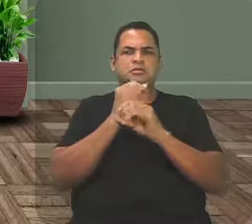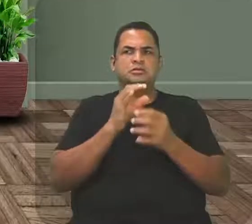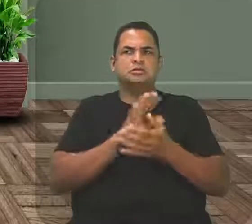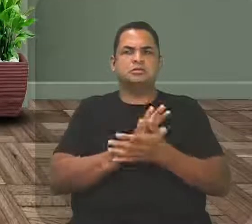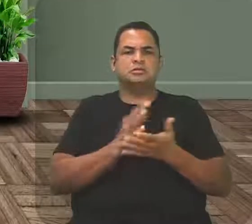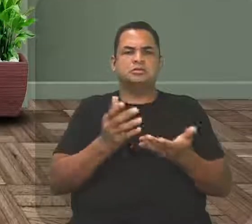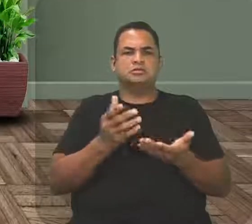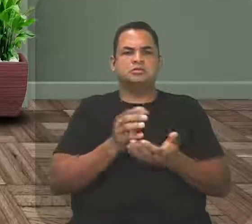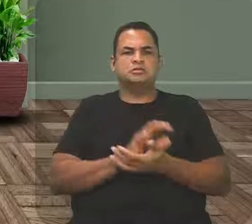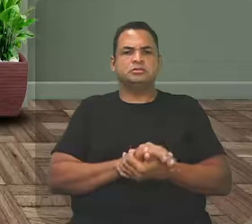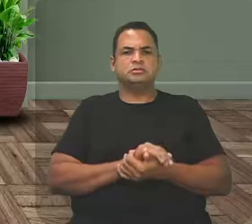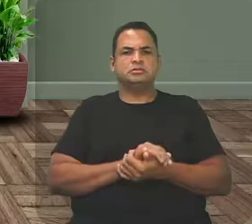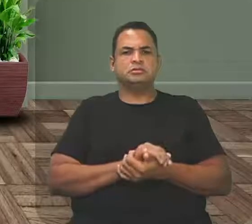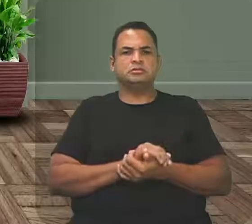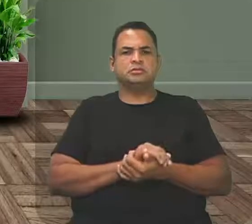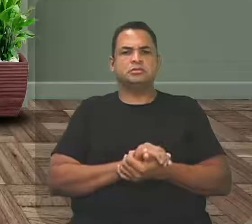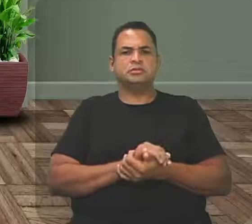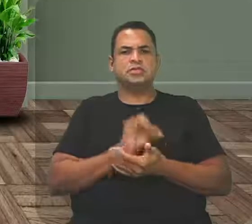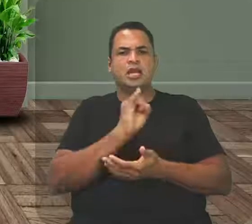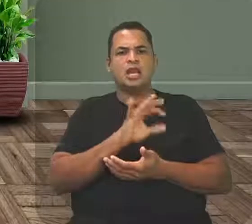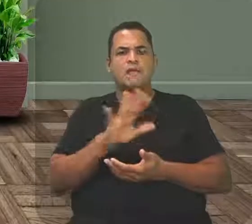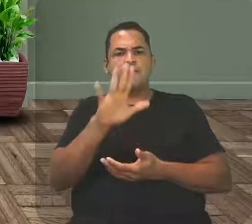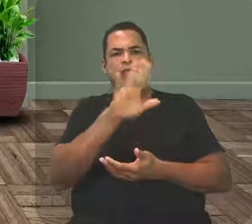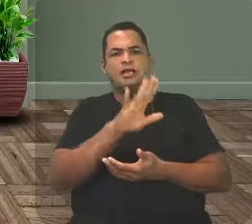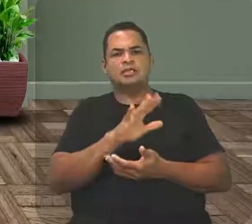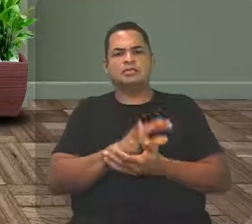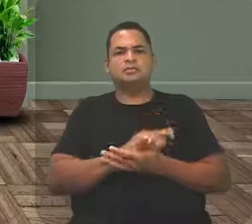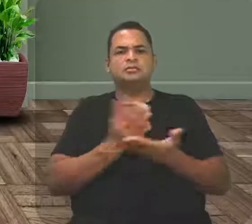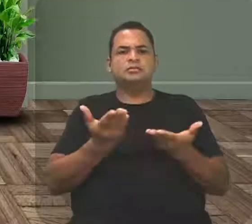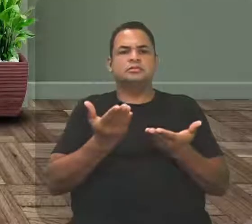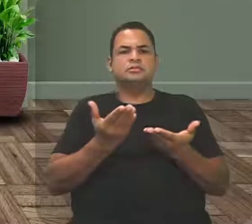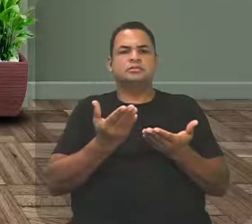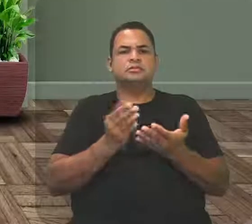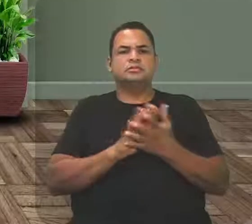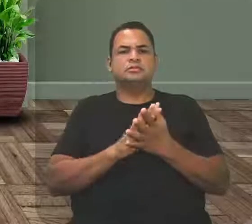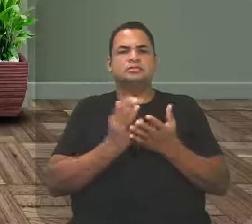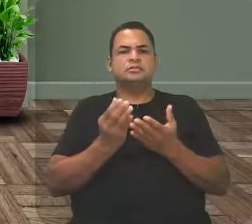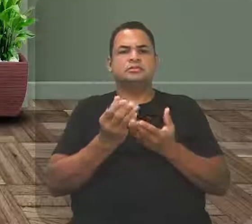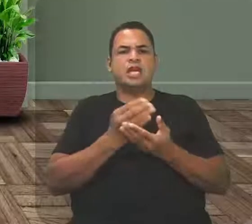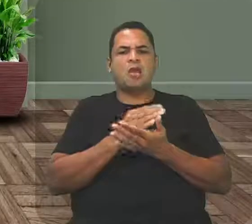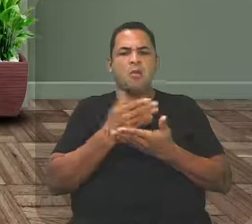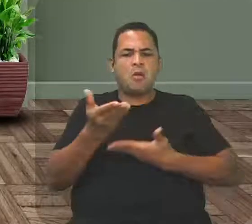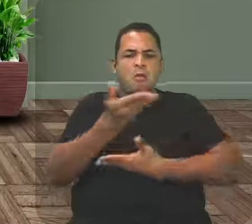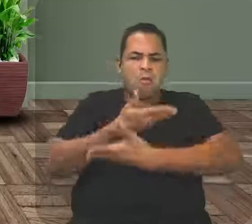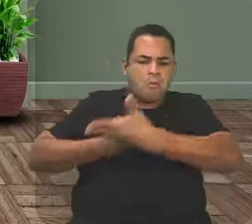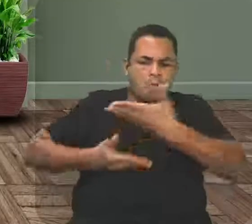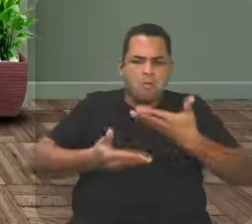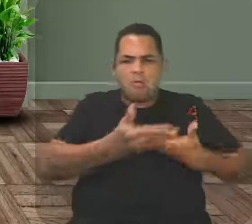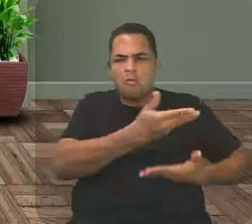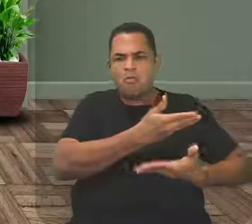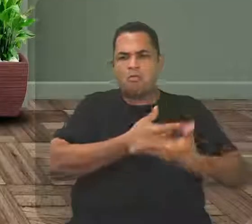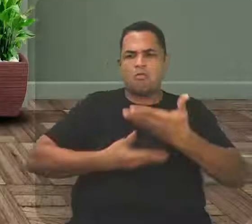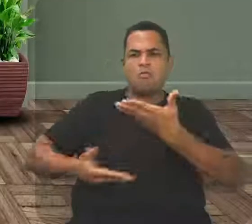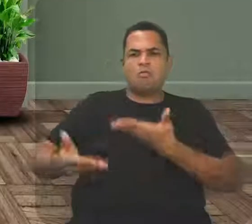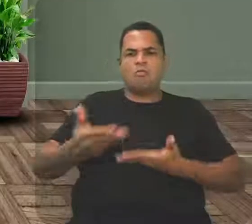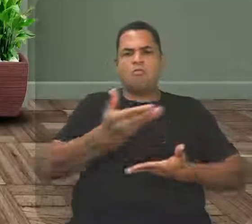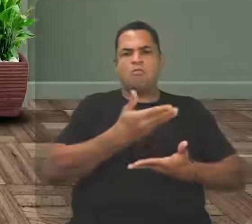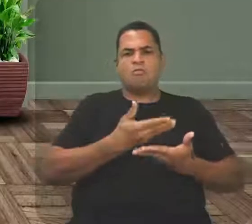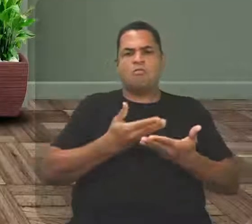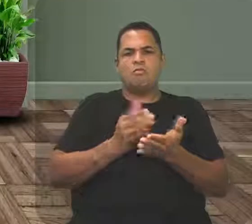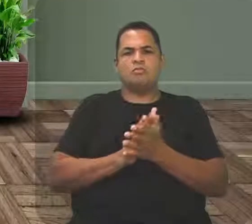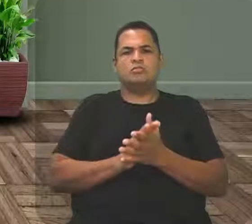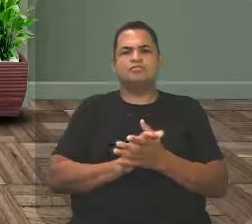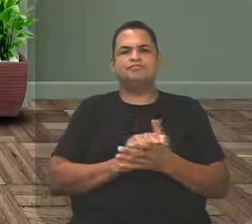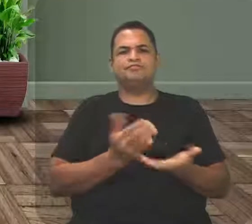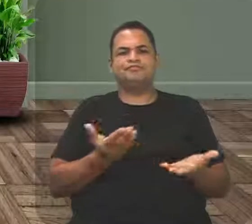mas já lá na figura, quer dizer que é uma rede cooperativa. Todo mundo usa a única